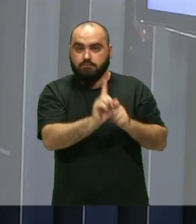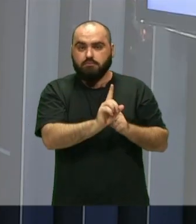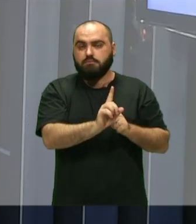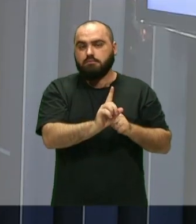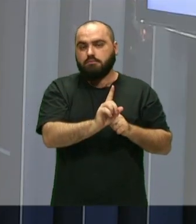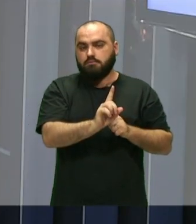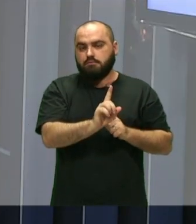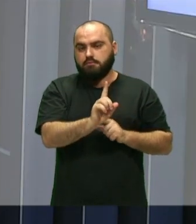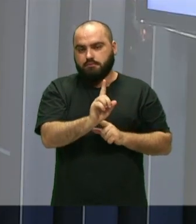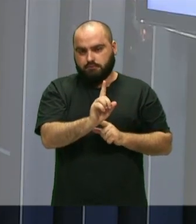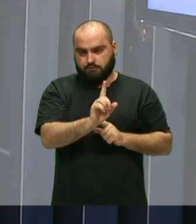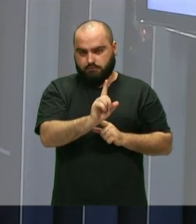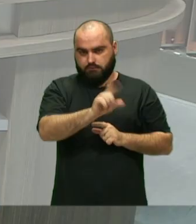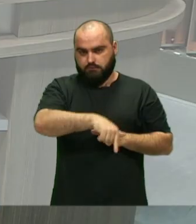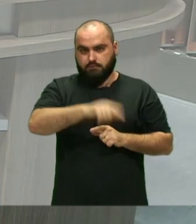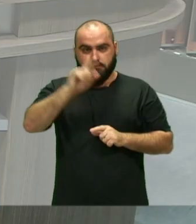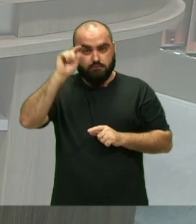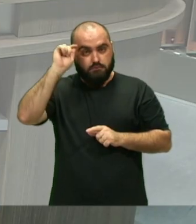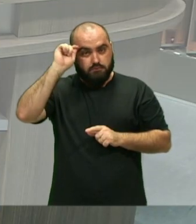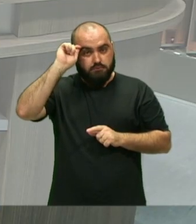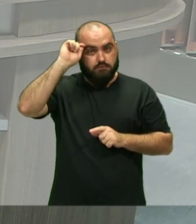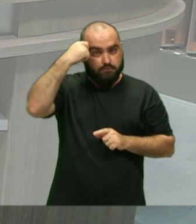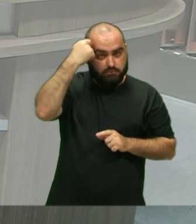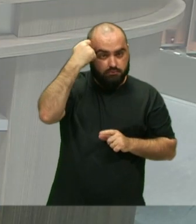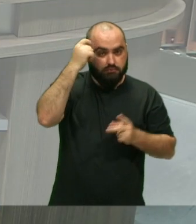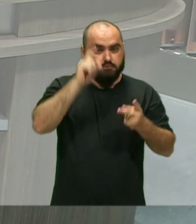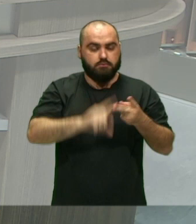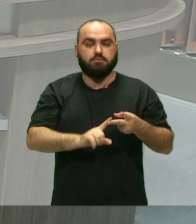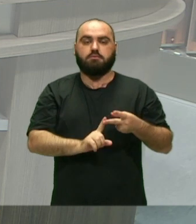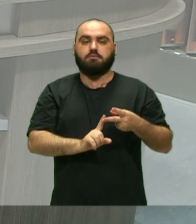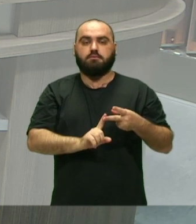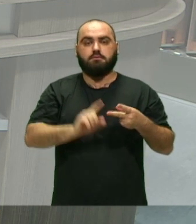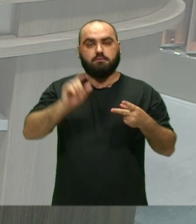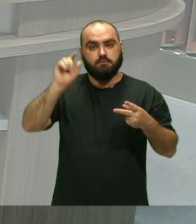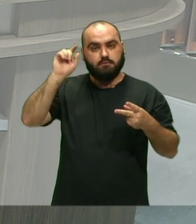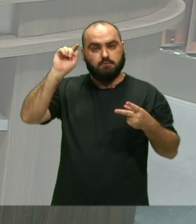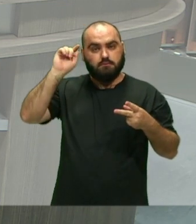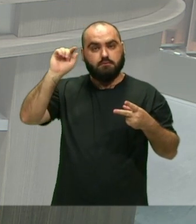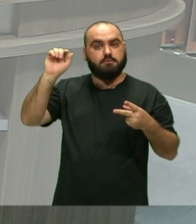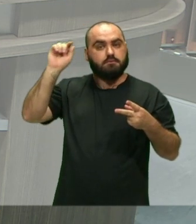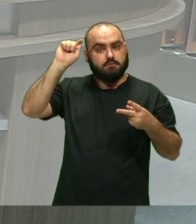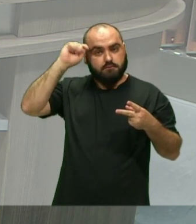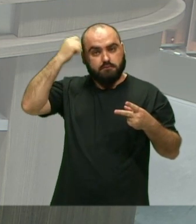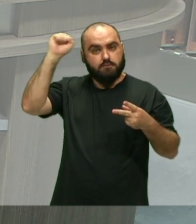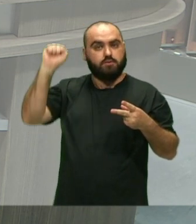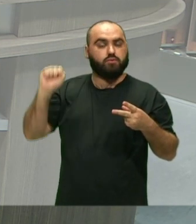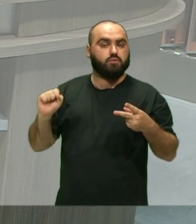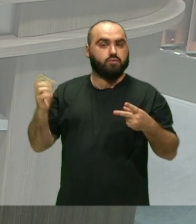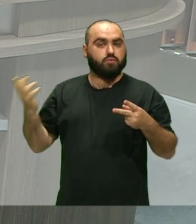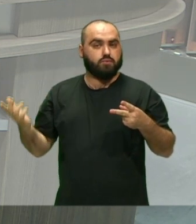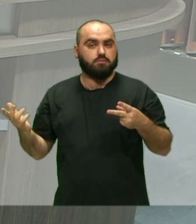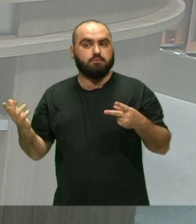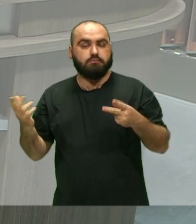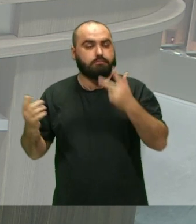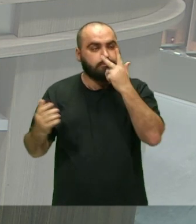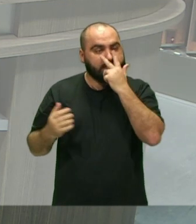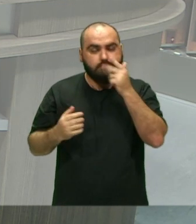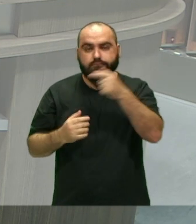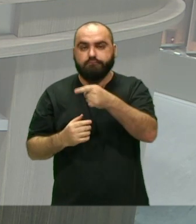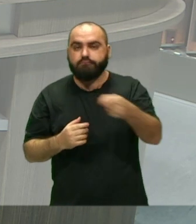Mulheres pretas Mulheres de origem afro E que estão Estão uma situação